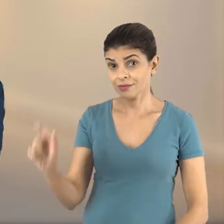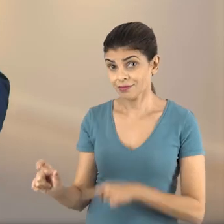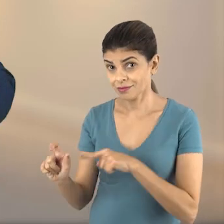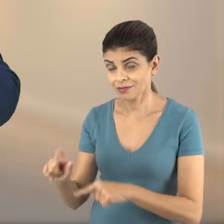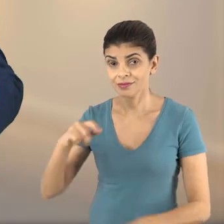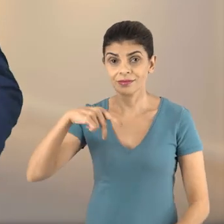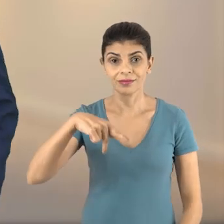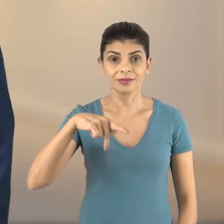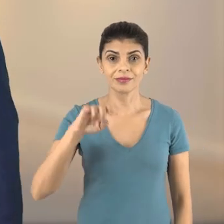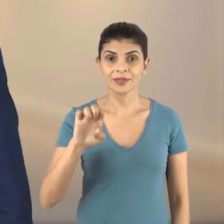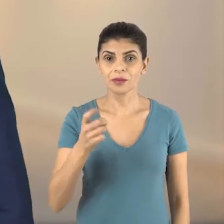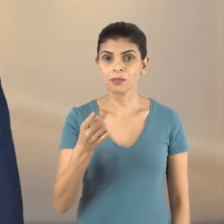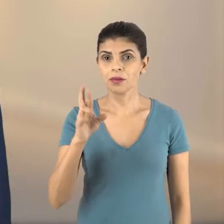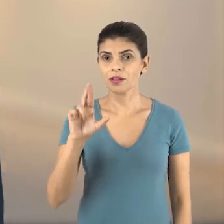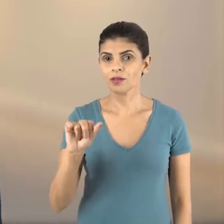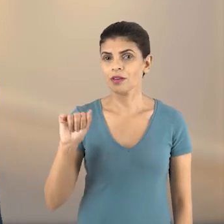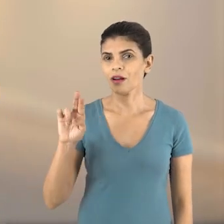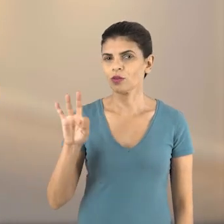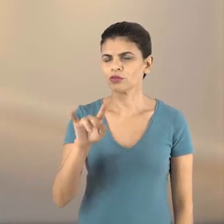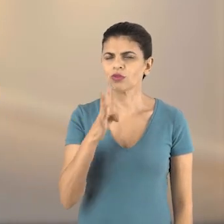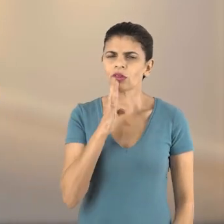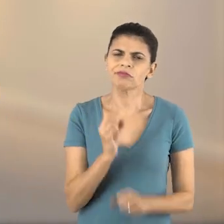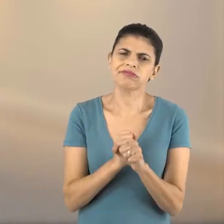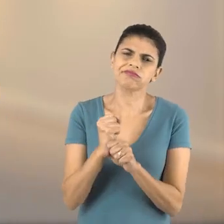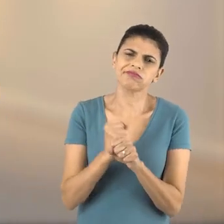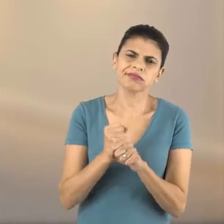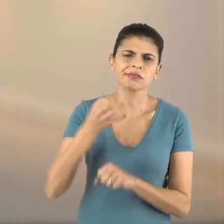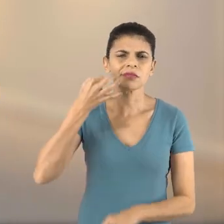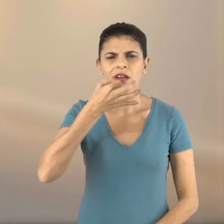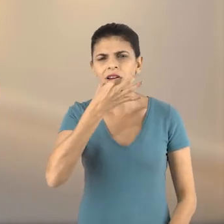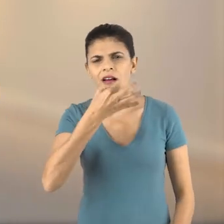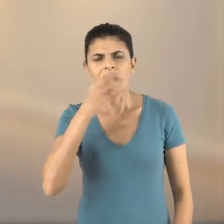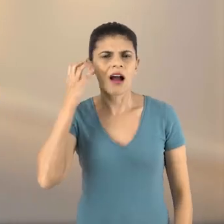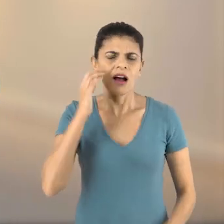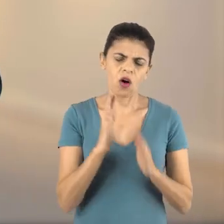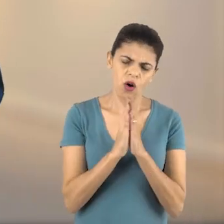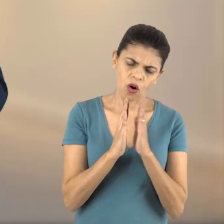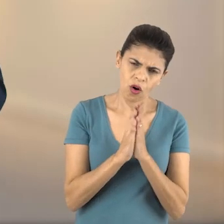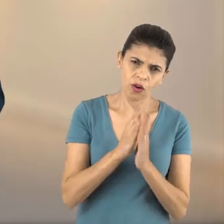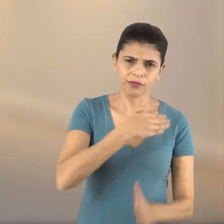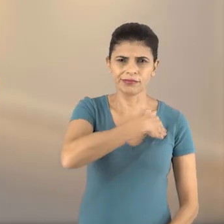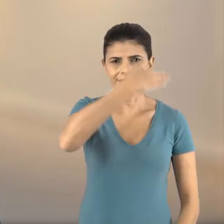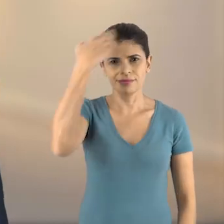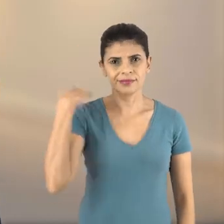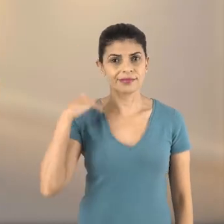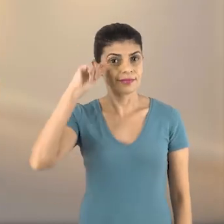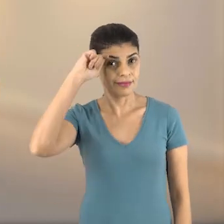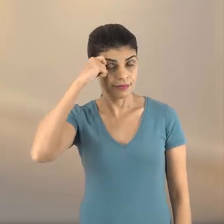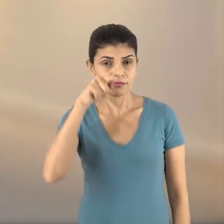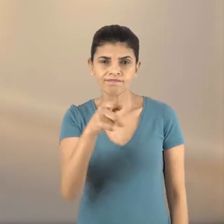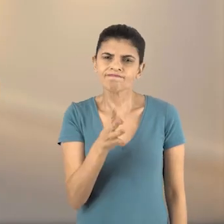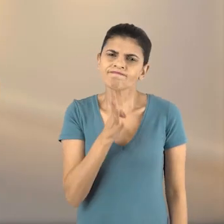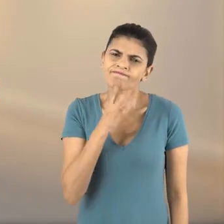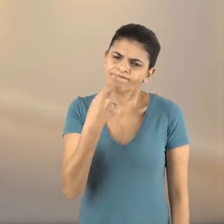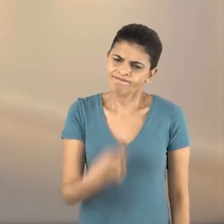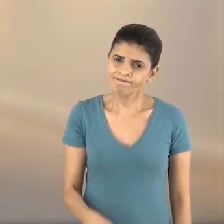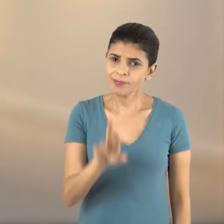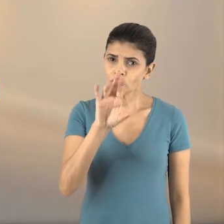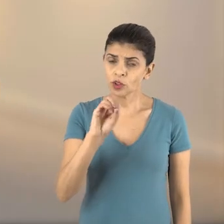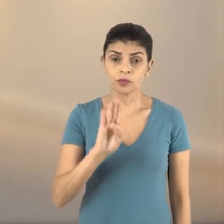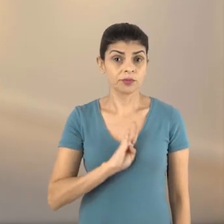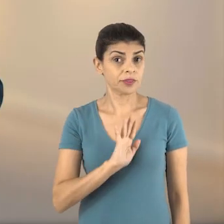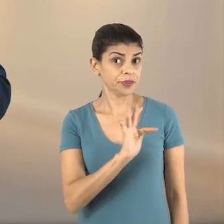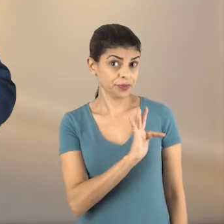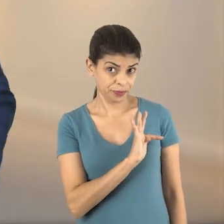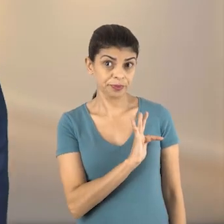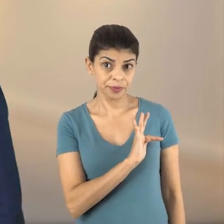Eu sou o Pedro Augusto. Há quantos anos você me conhece do rádio, das orações de Nossa Senhora Aparecida? Você é do Rio de Janeiro,